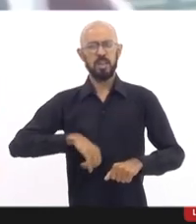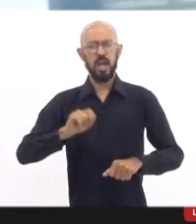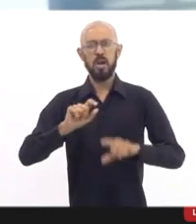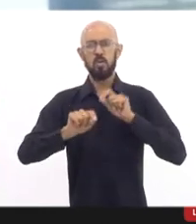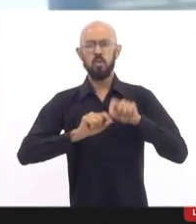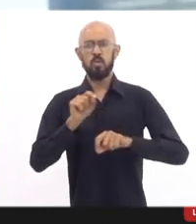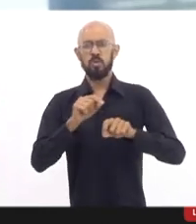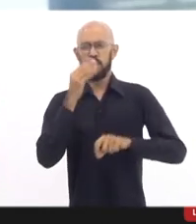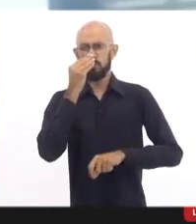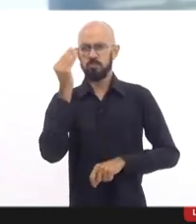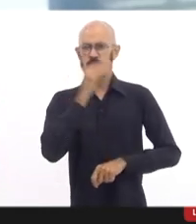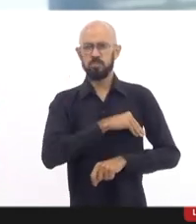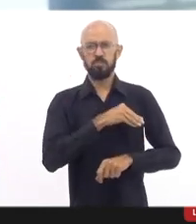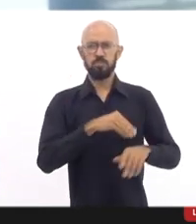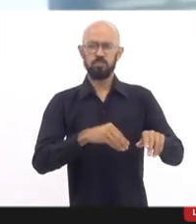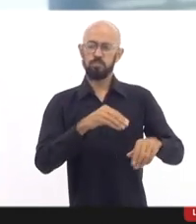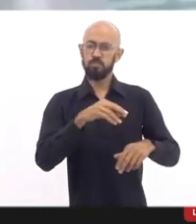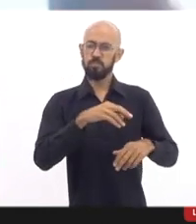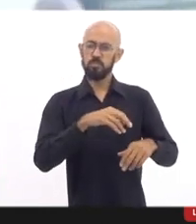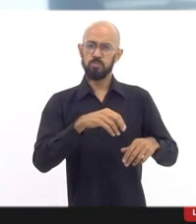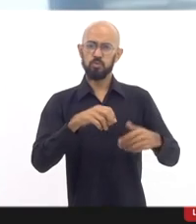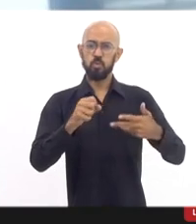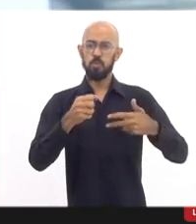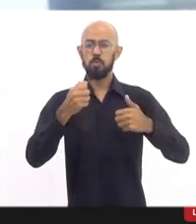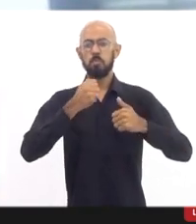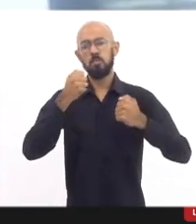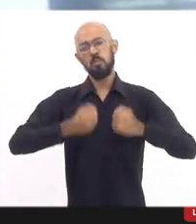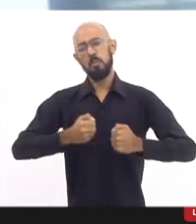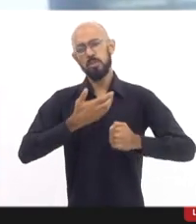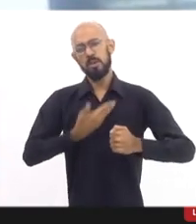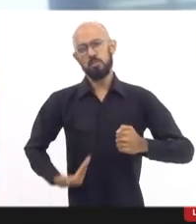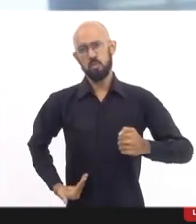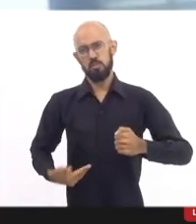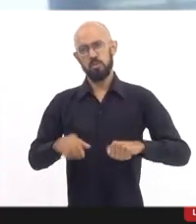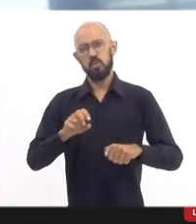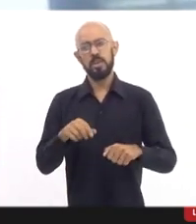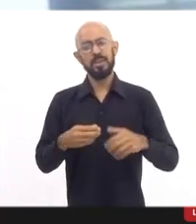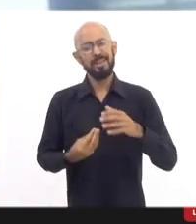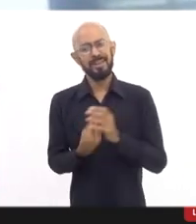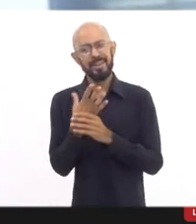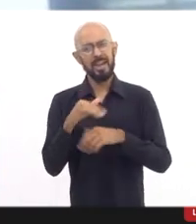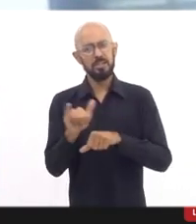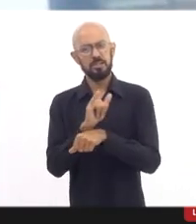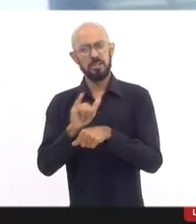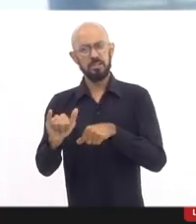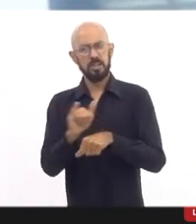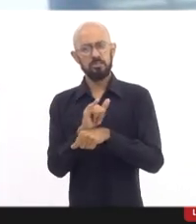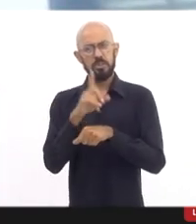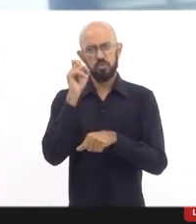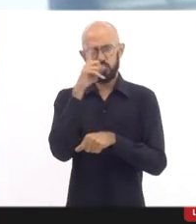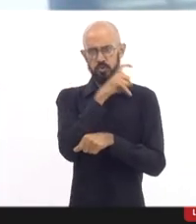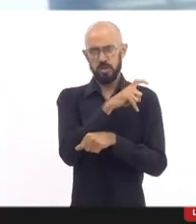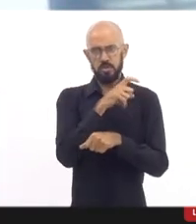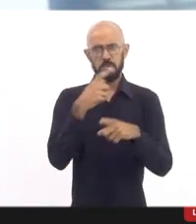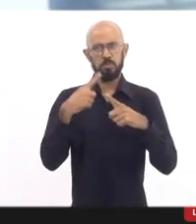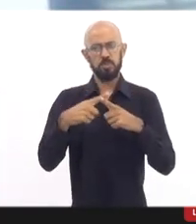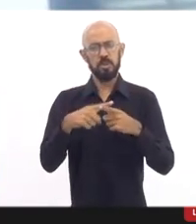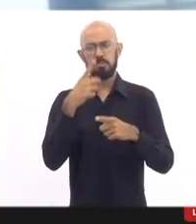e criar mecanismos para impedir ou, pelo menos, dificultar. Parece que a morte está banalizada.